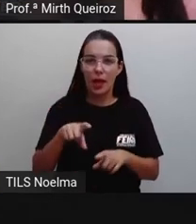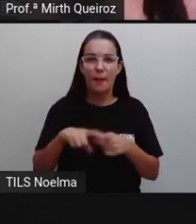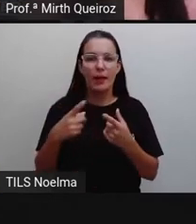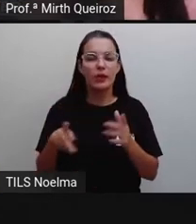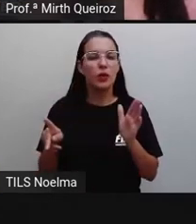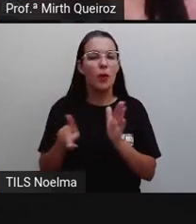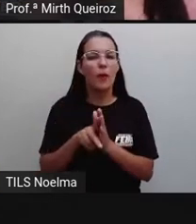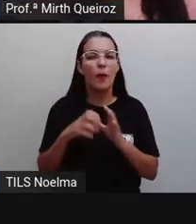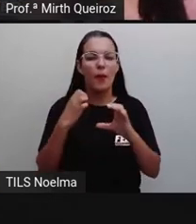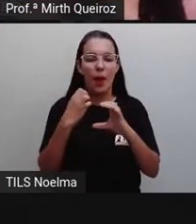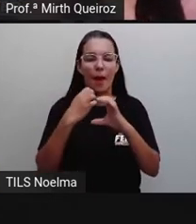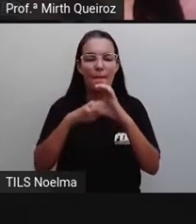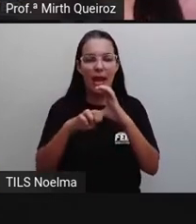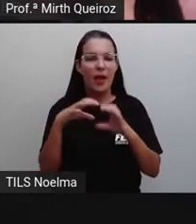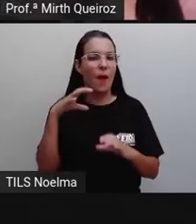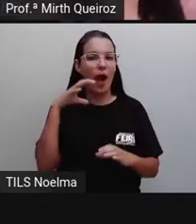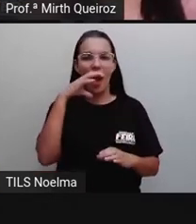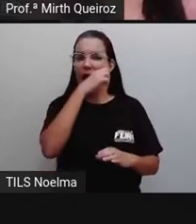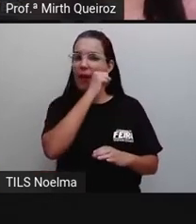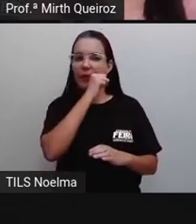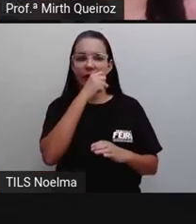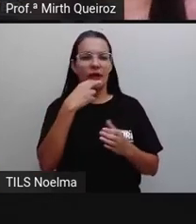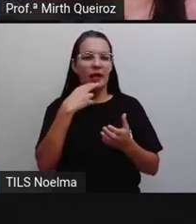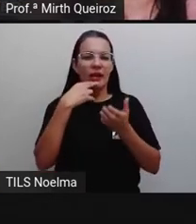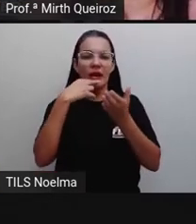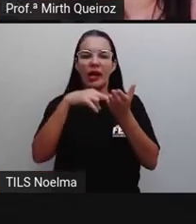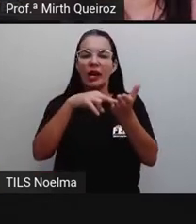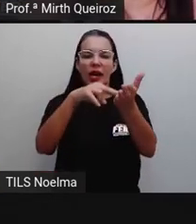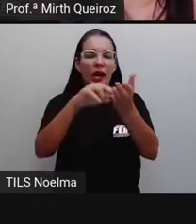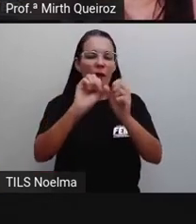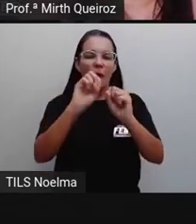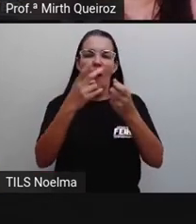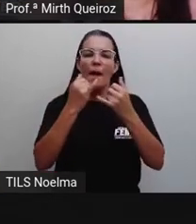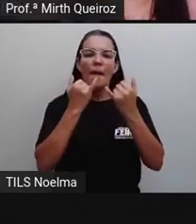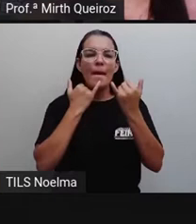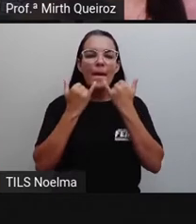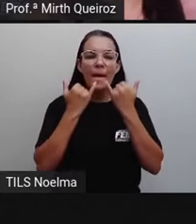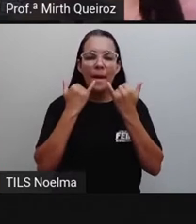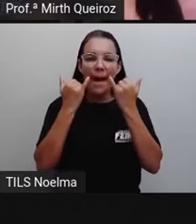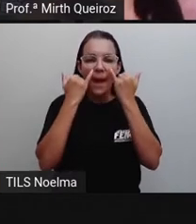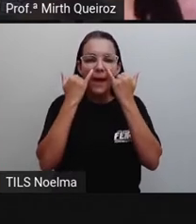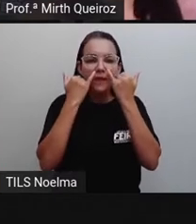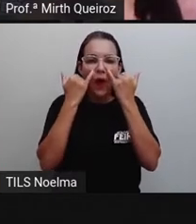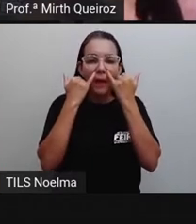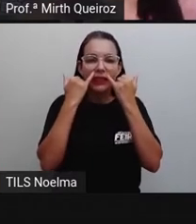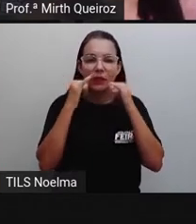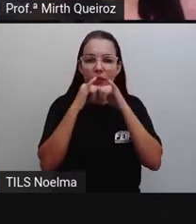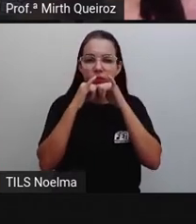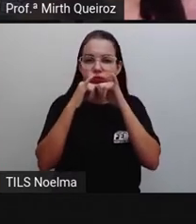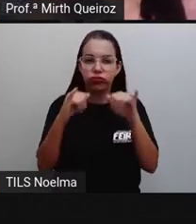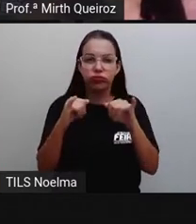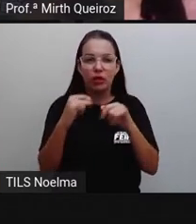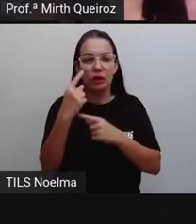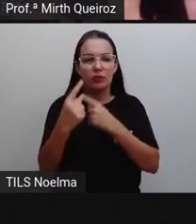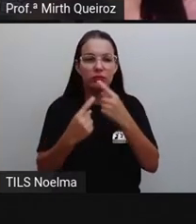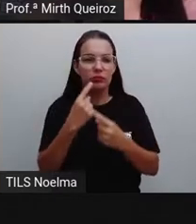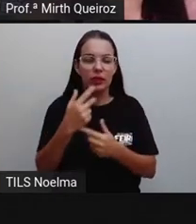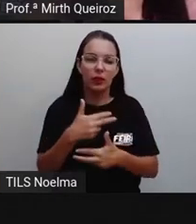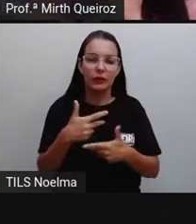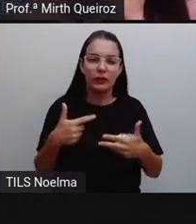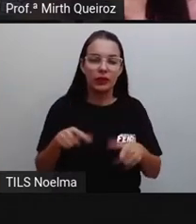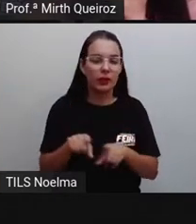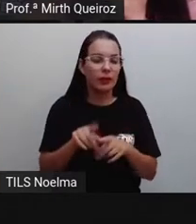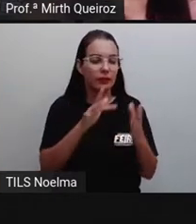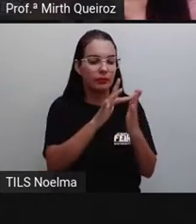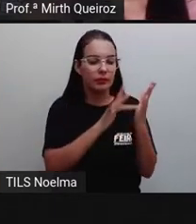e-mail é uma forma mais rápida, né? Da gente enviar uma mensagem. Nós temos o aparelho celular através de mensagens instantâneas